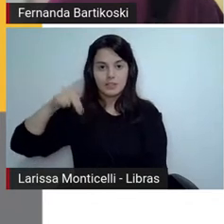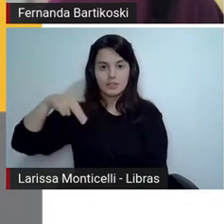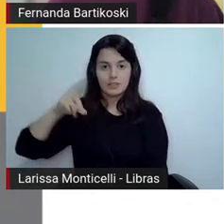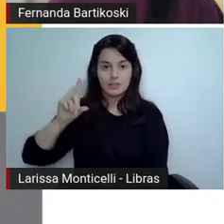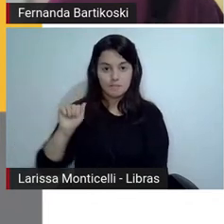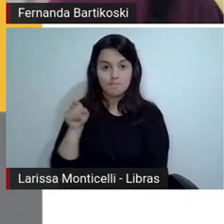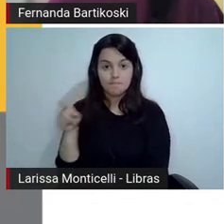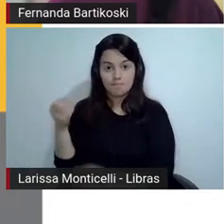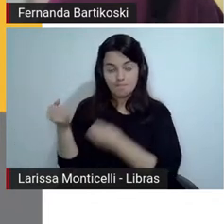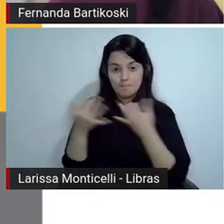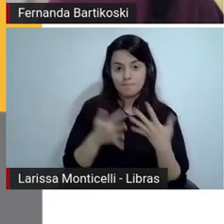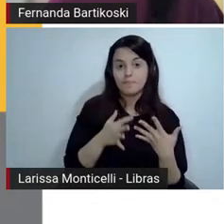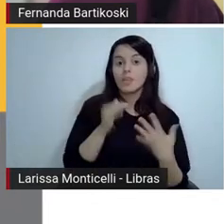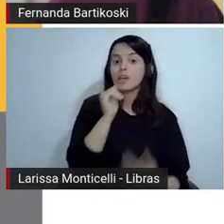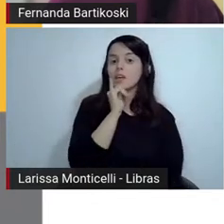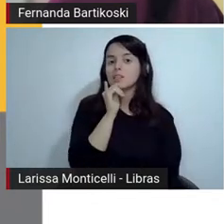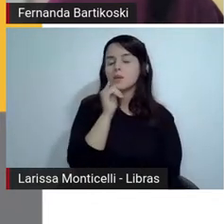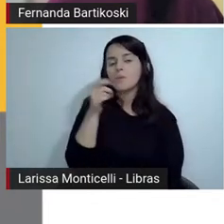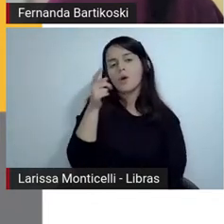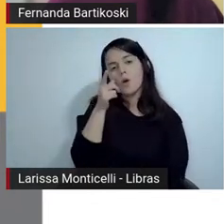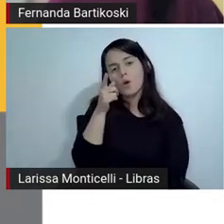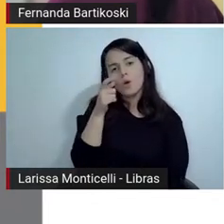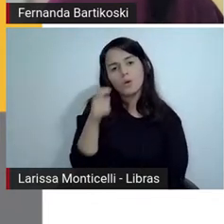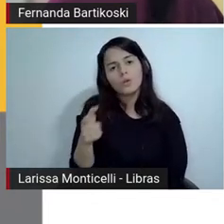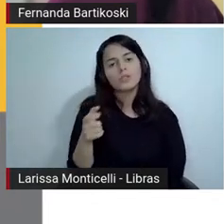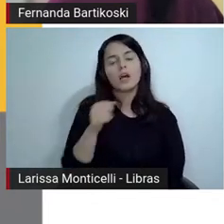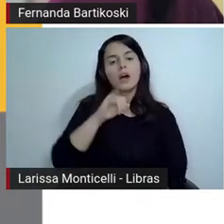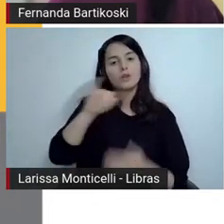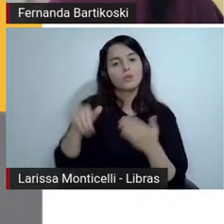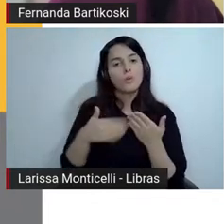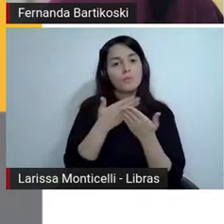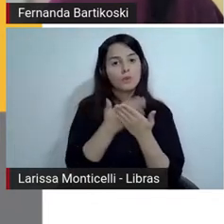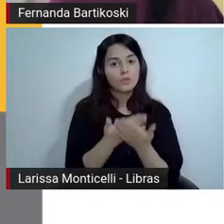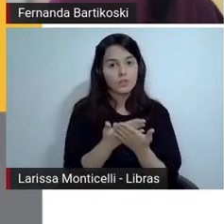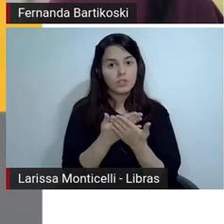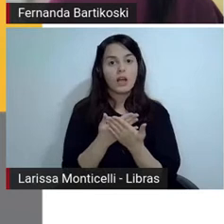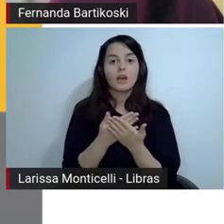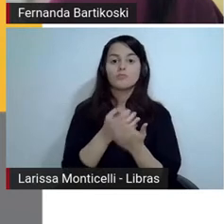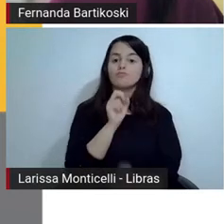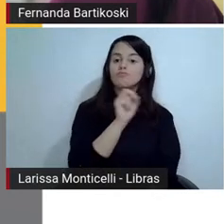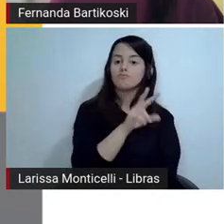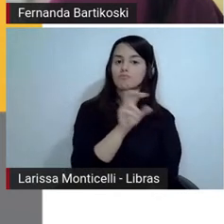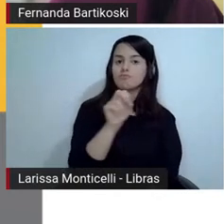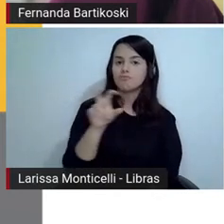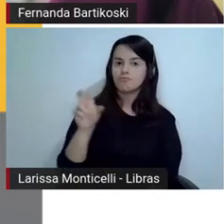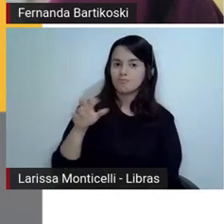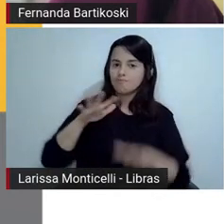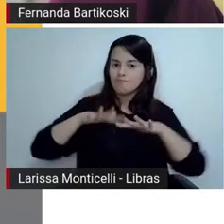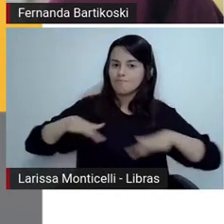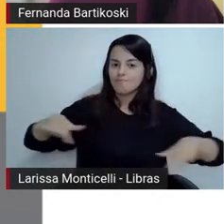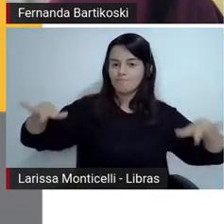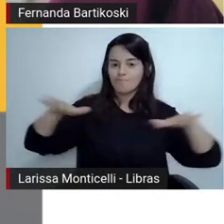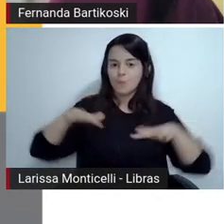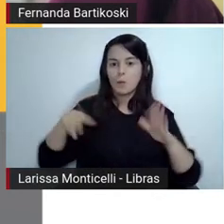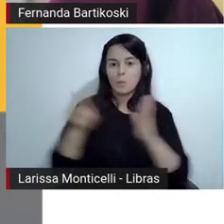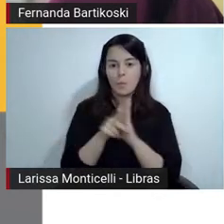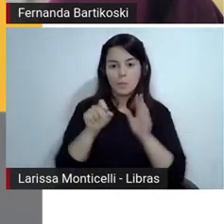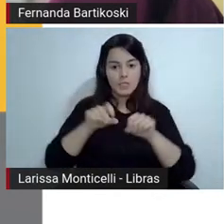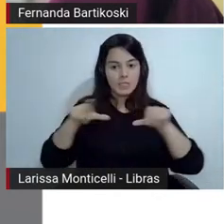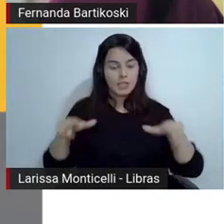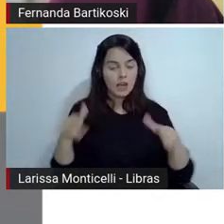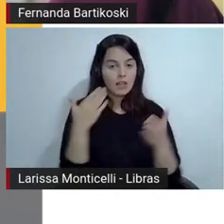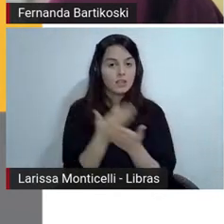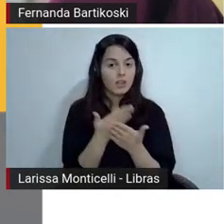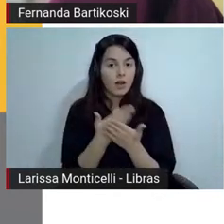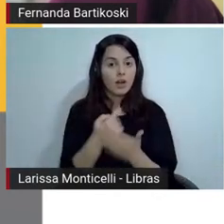a curiosidade as oportunidades que estão no nosso entorno de sala de aula eu gosto